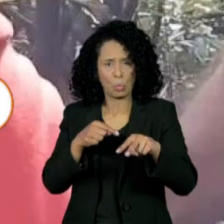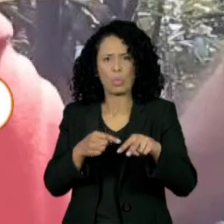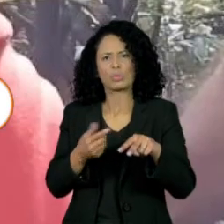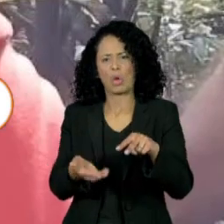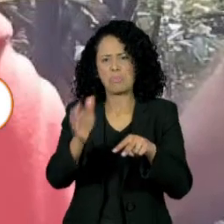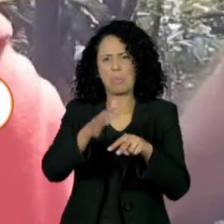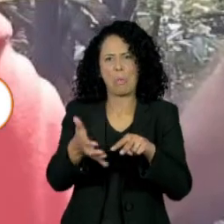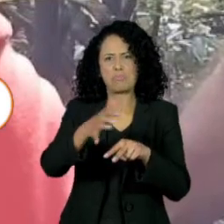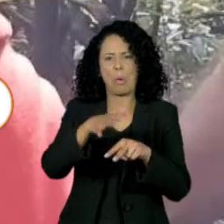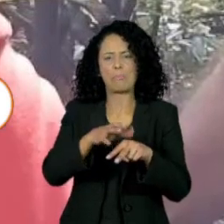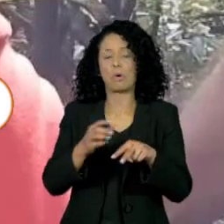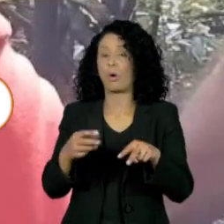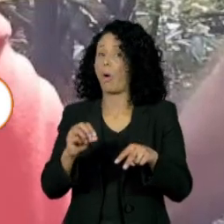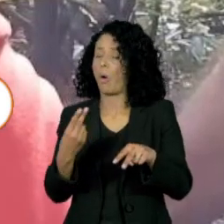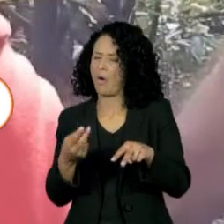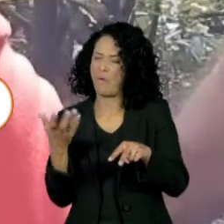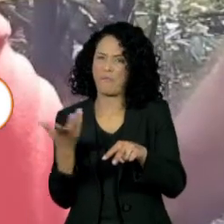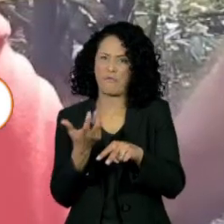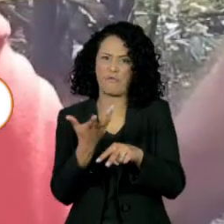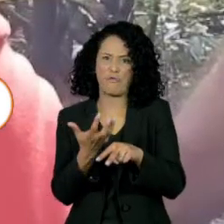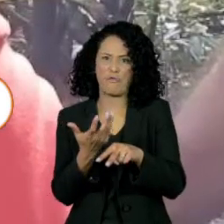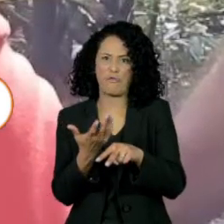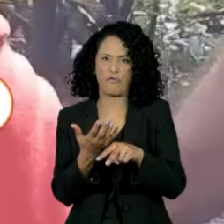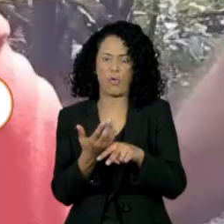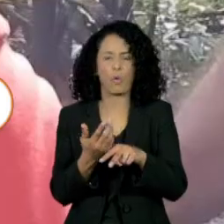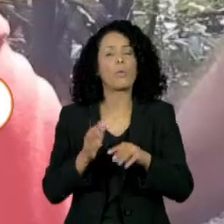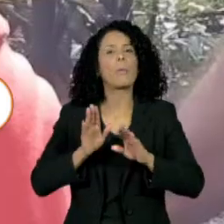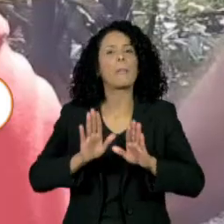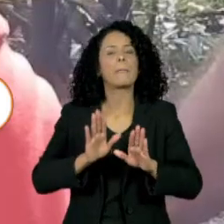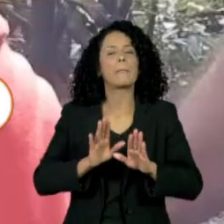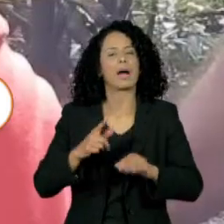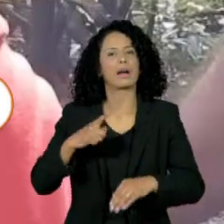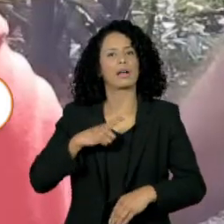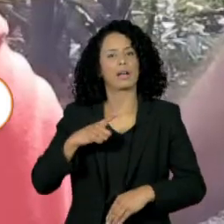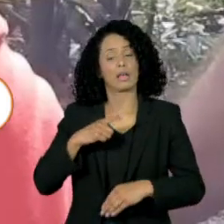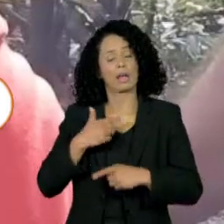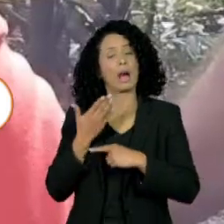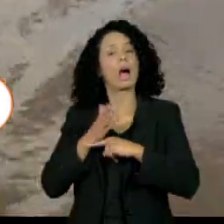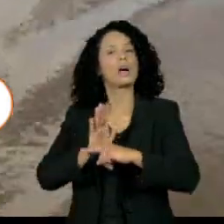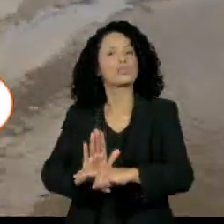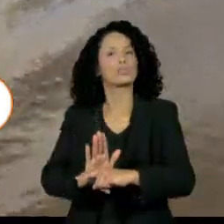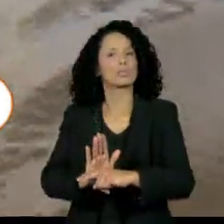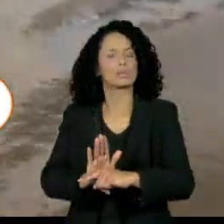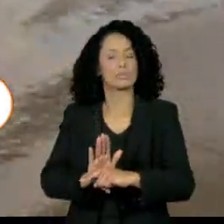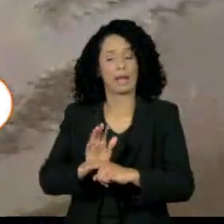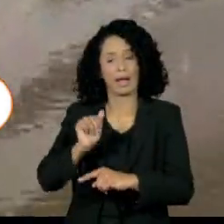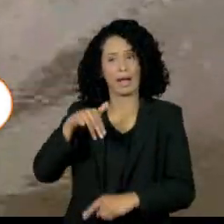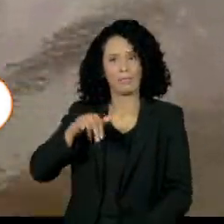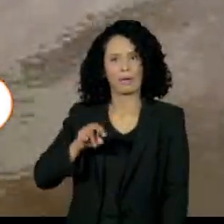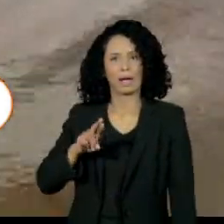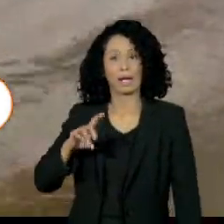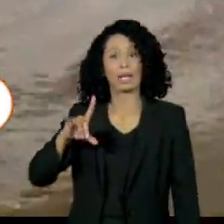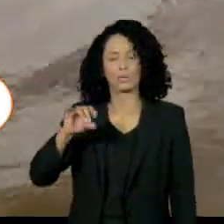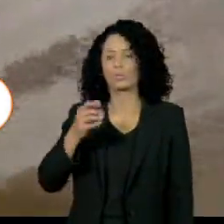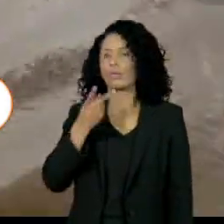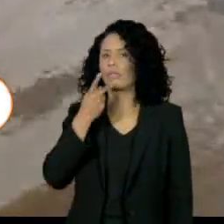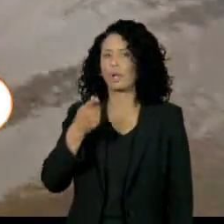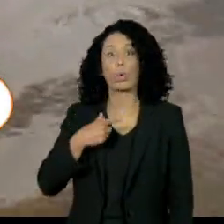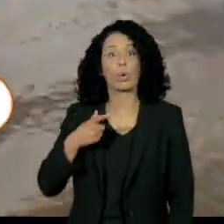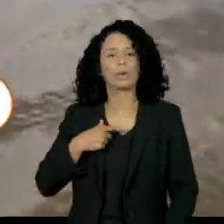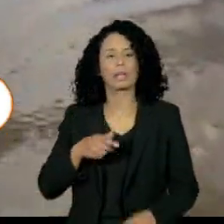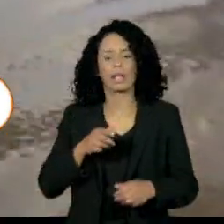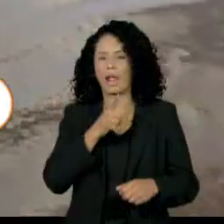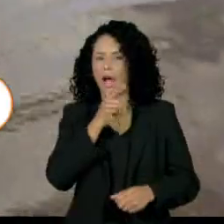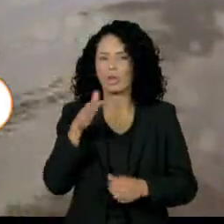tiros foram dados por Jefferson da Silva, conhecido como Pelado Dadinha. Segundo Amarildo, houve uma perseguição ali no rio